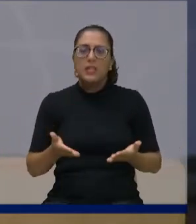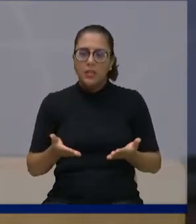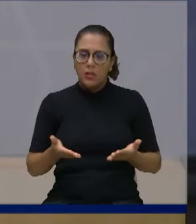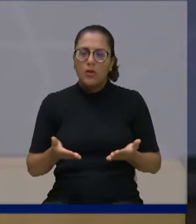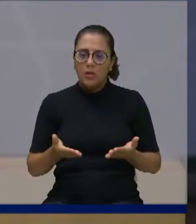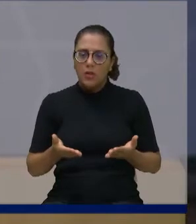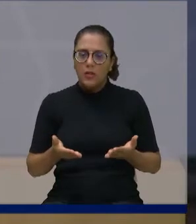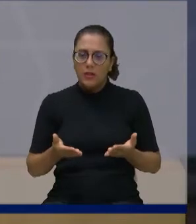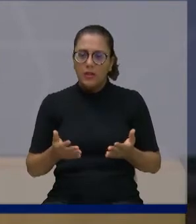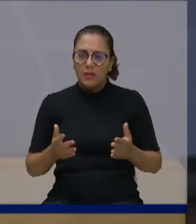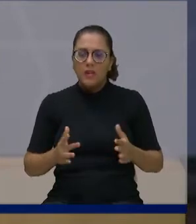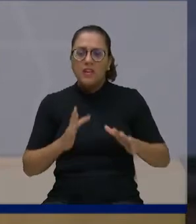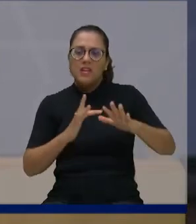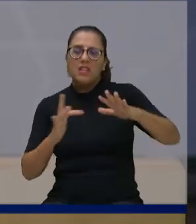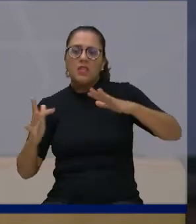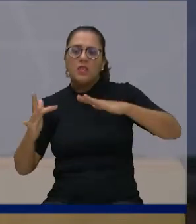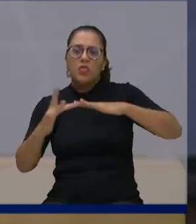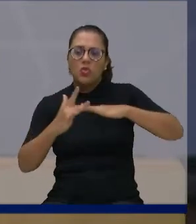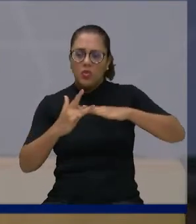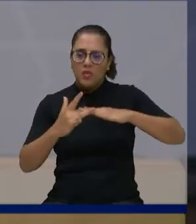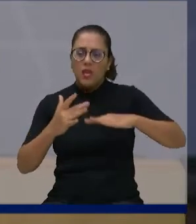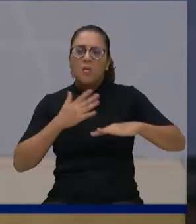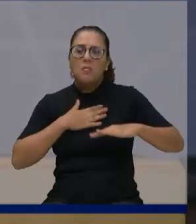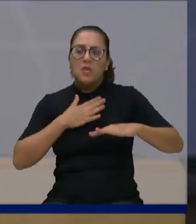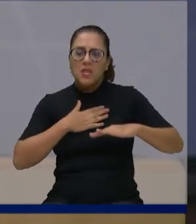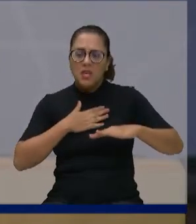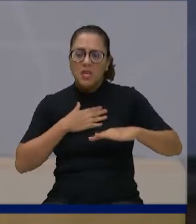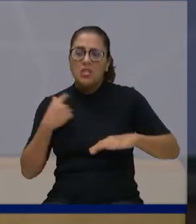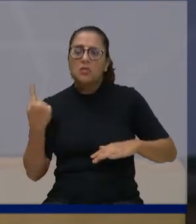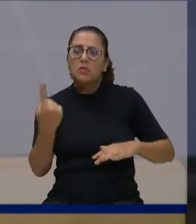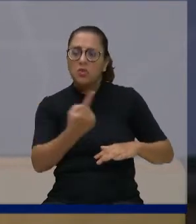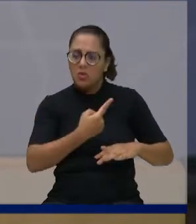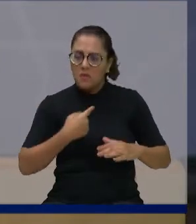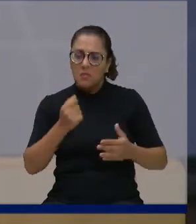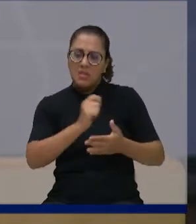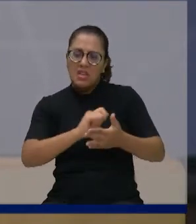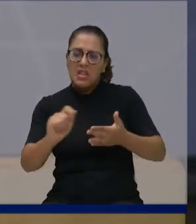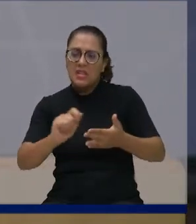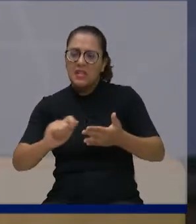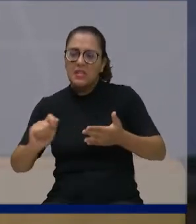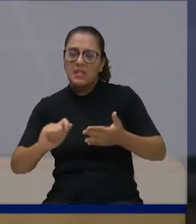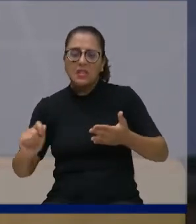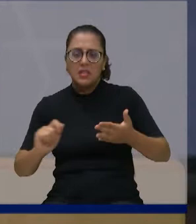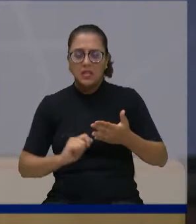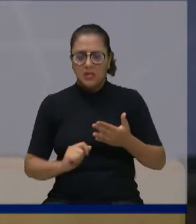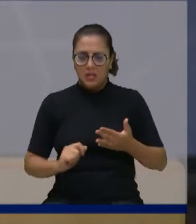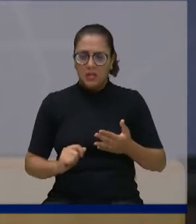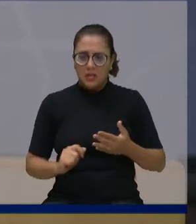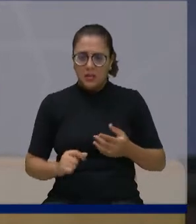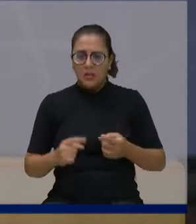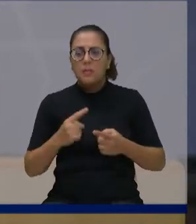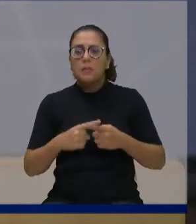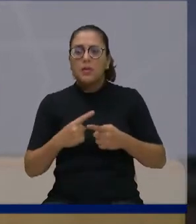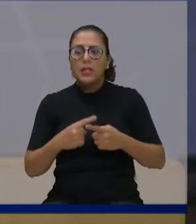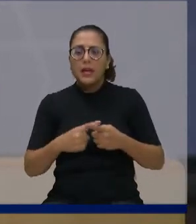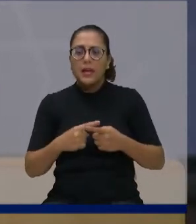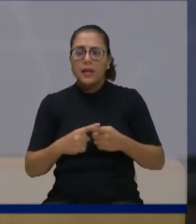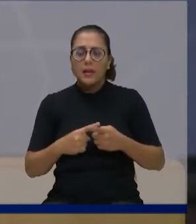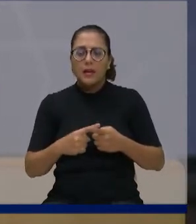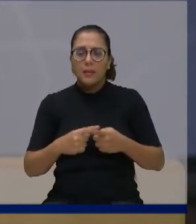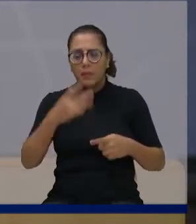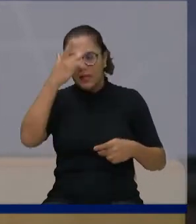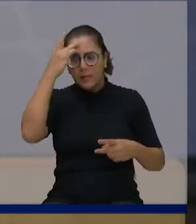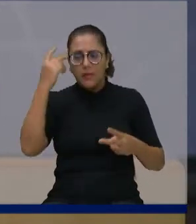minhas redes, que nós vamos promover um abaixo-assinado para que o joseense